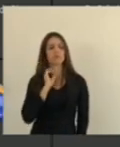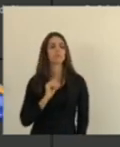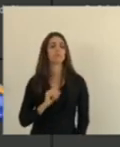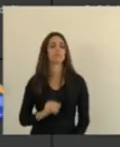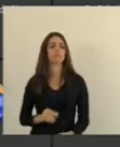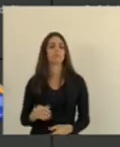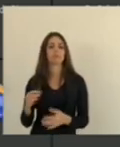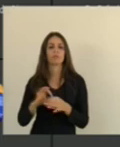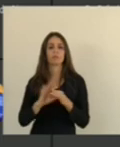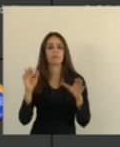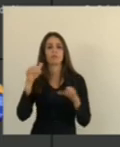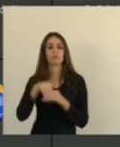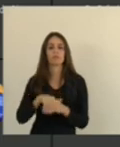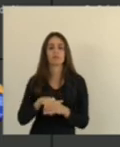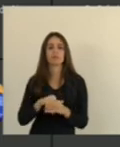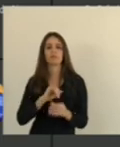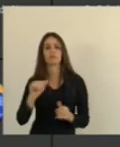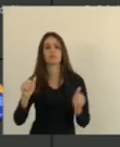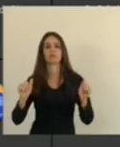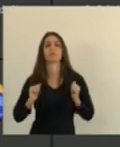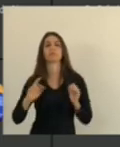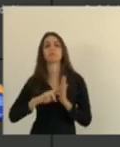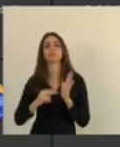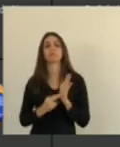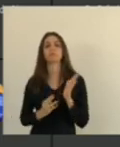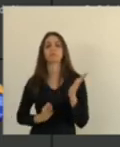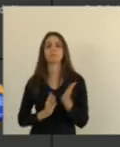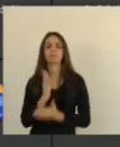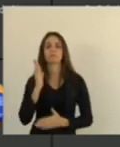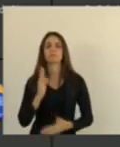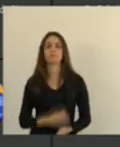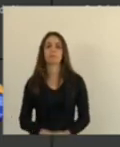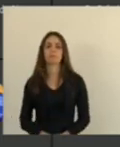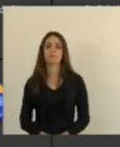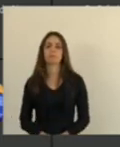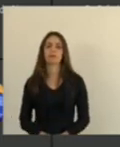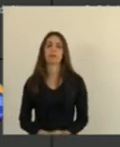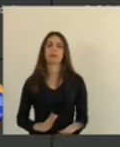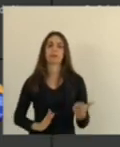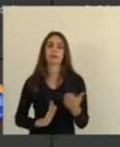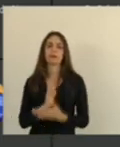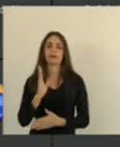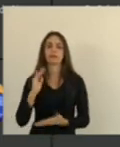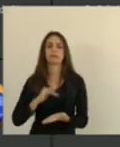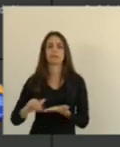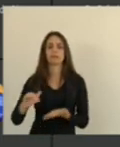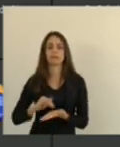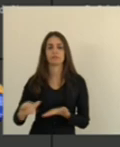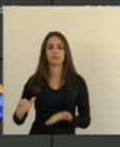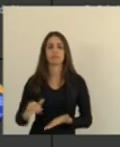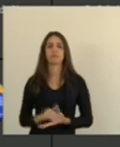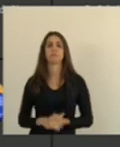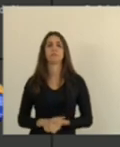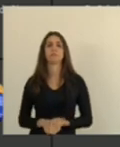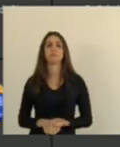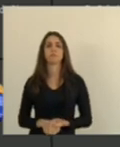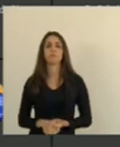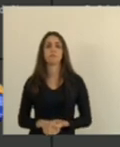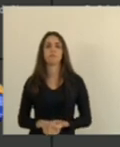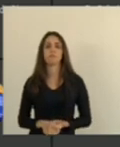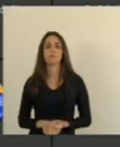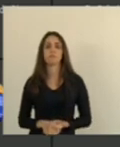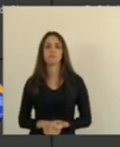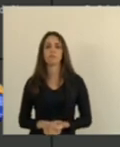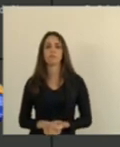final os deputados que aprovam permaneça como estão os contrários se manifestem aprovada a secretaria para extração dos autógrafos